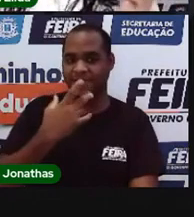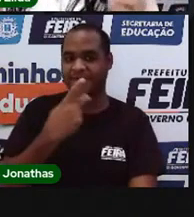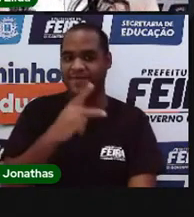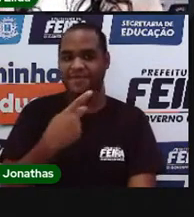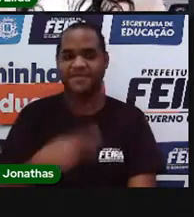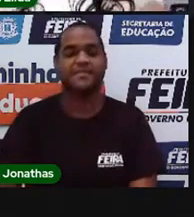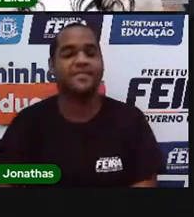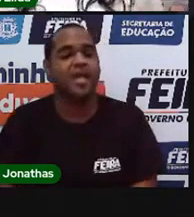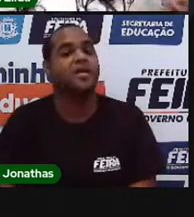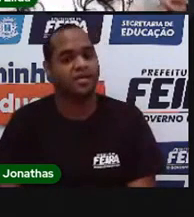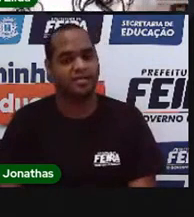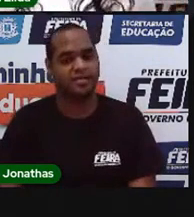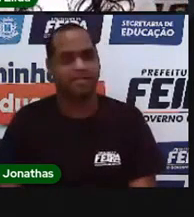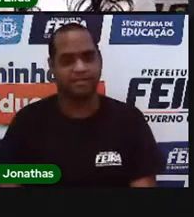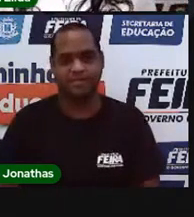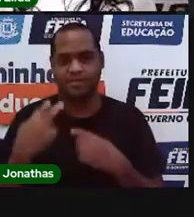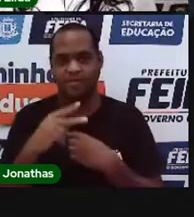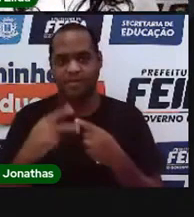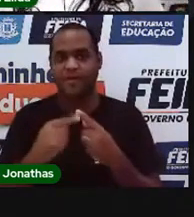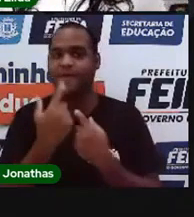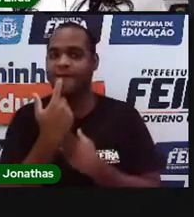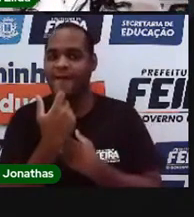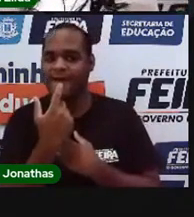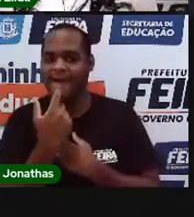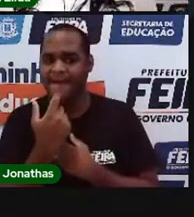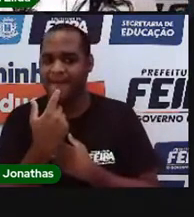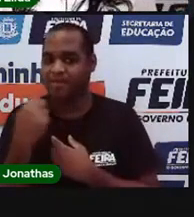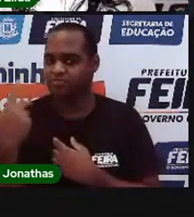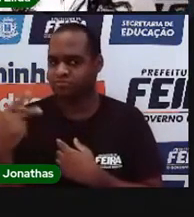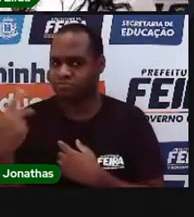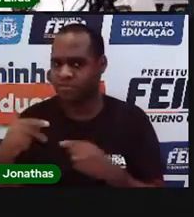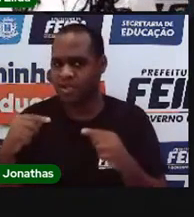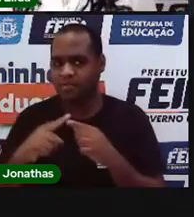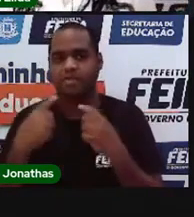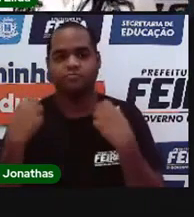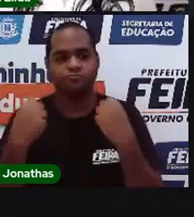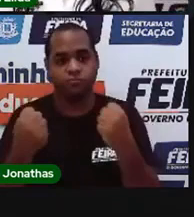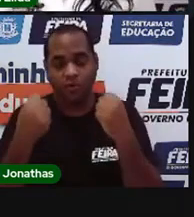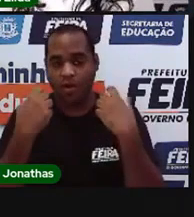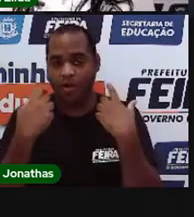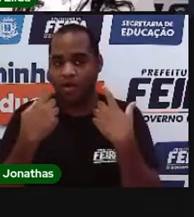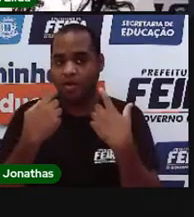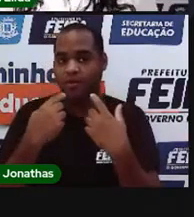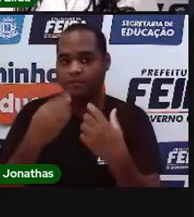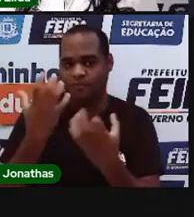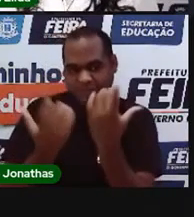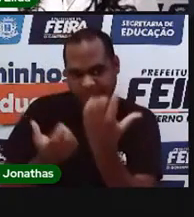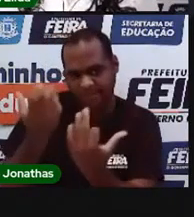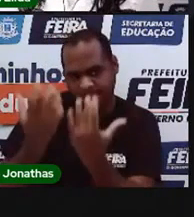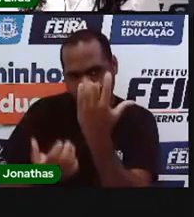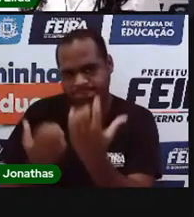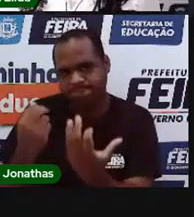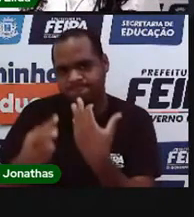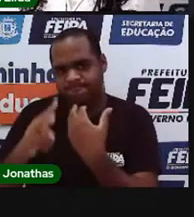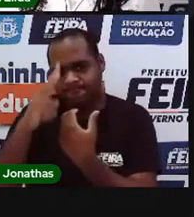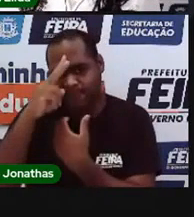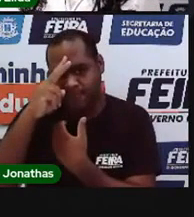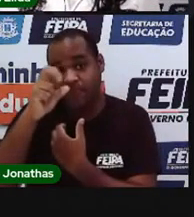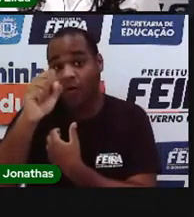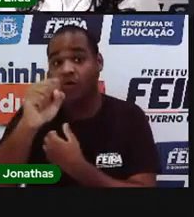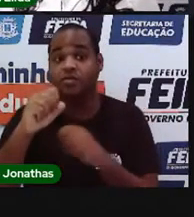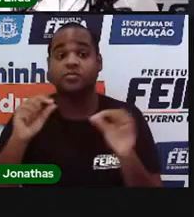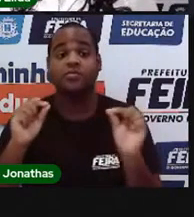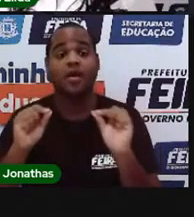Arde como o vermelho vivo. É feroz como o fogo que queima forte e é difícil de